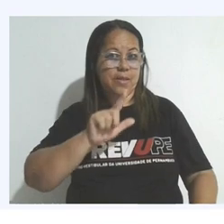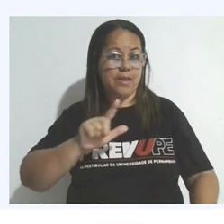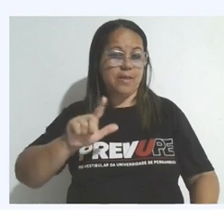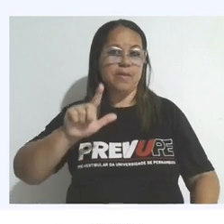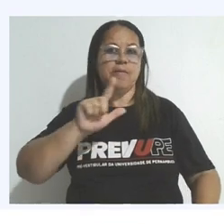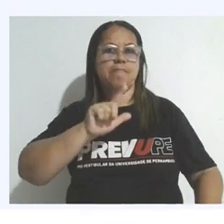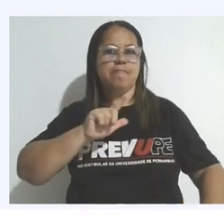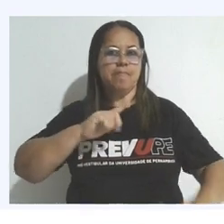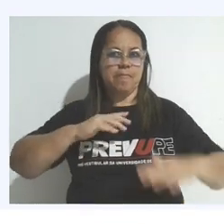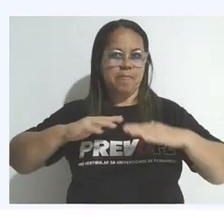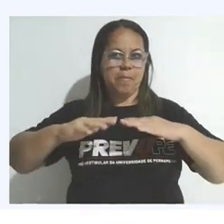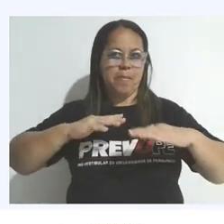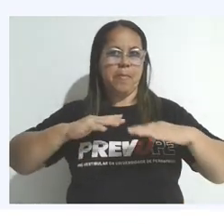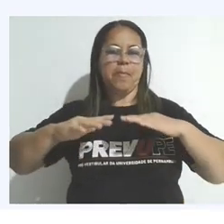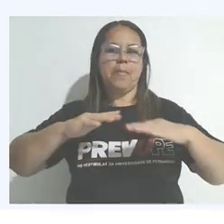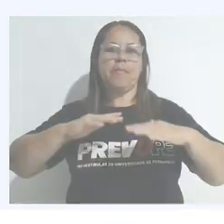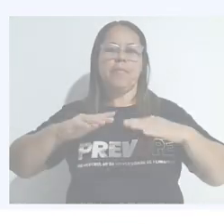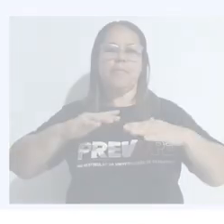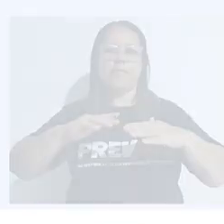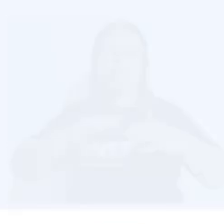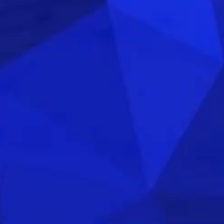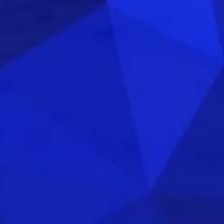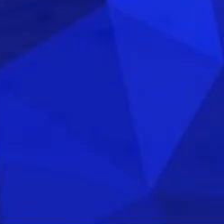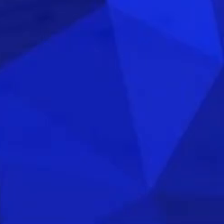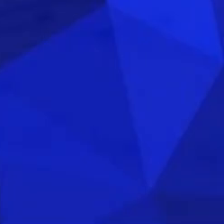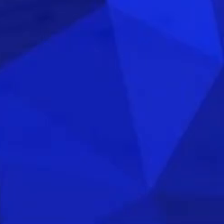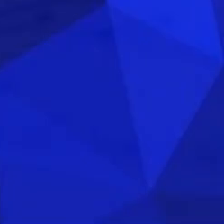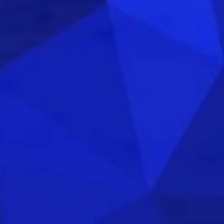chamado de movimentos literários.